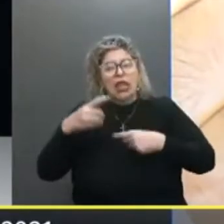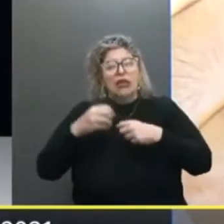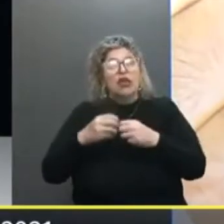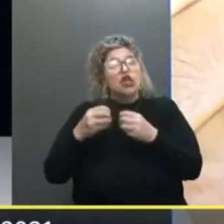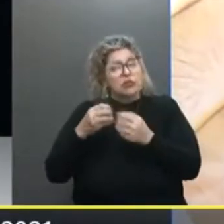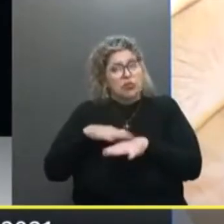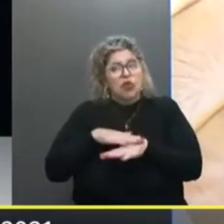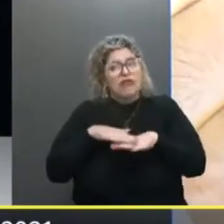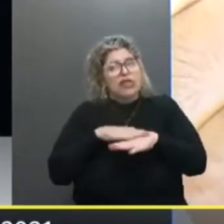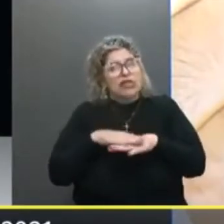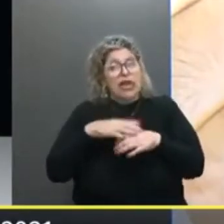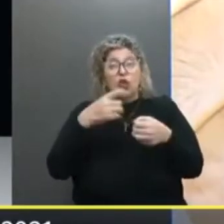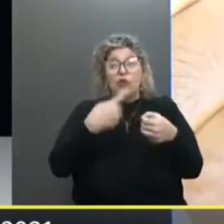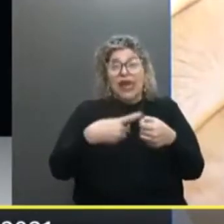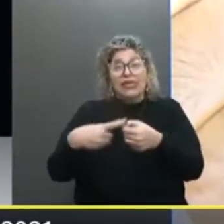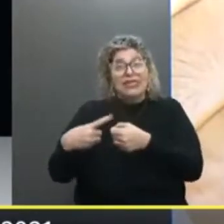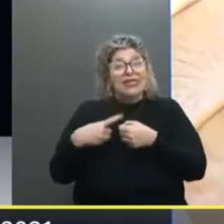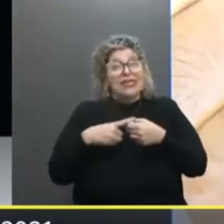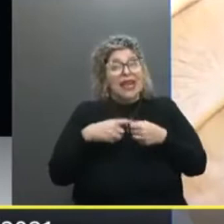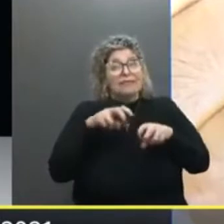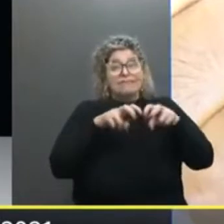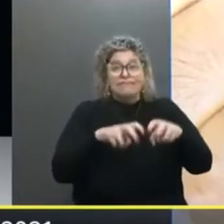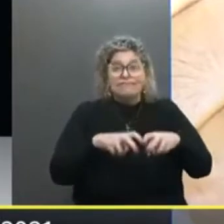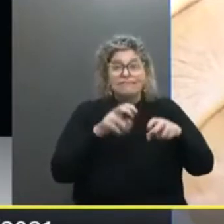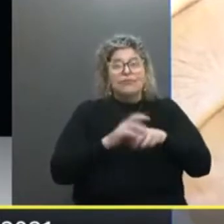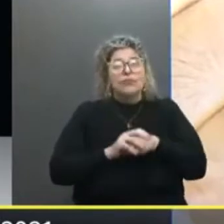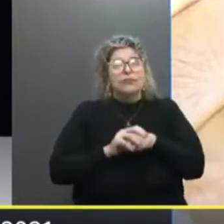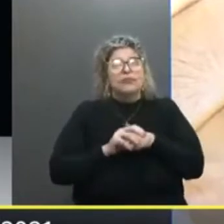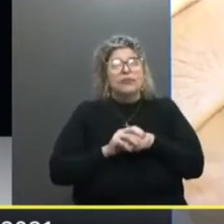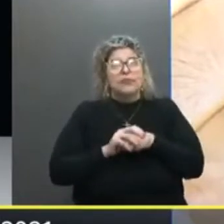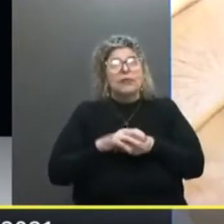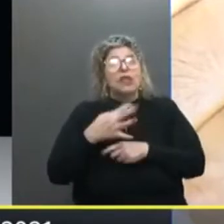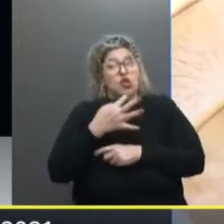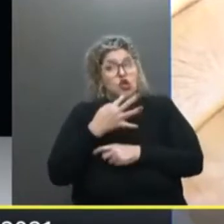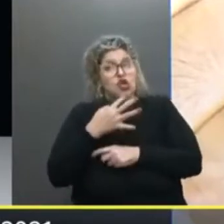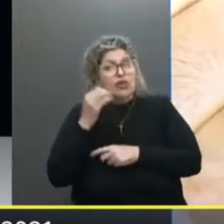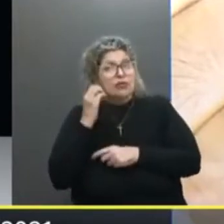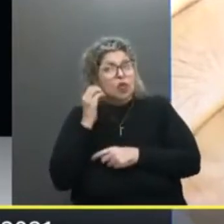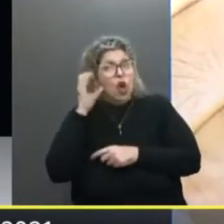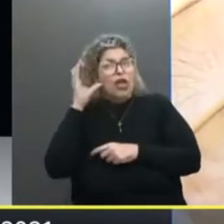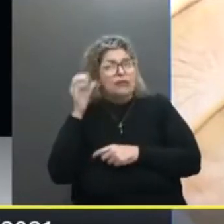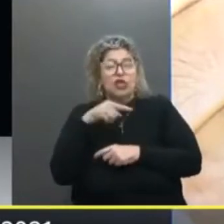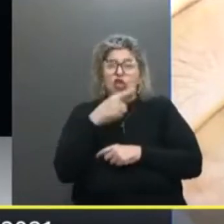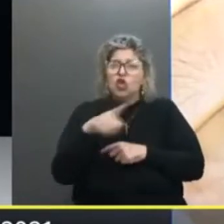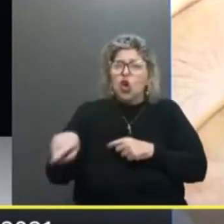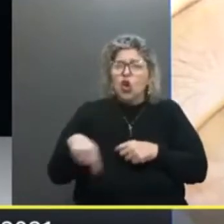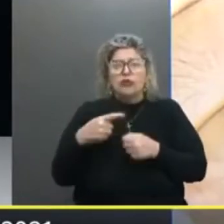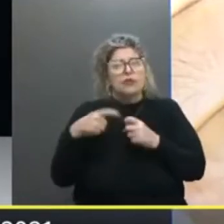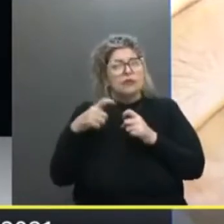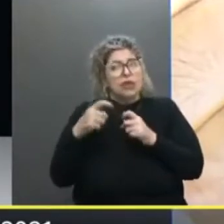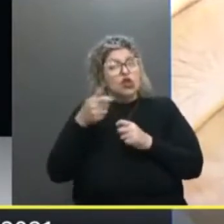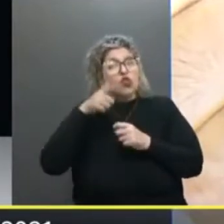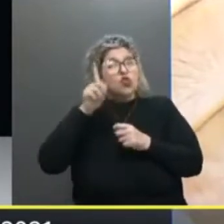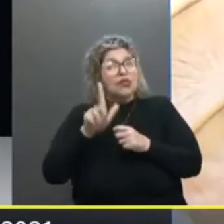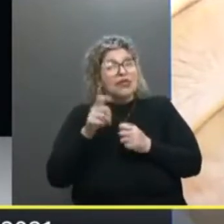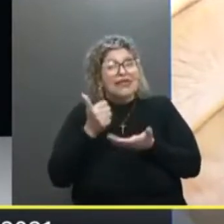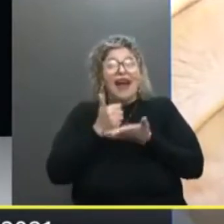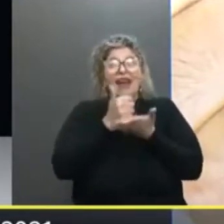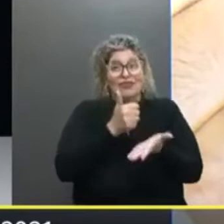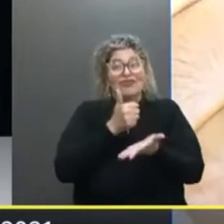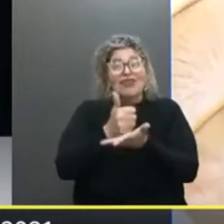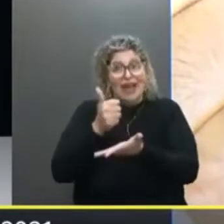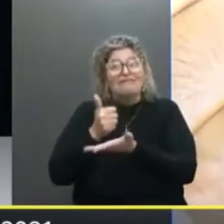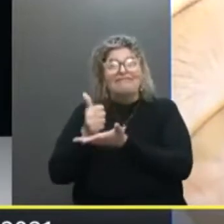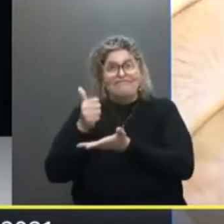Com os colegas Do interior É certo Que pelo esforço E pelo conhecimento De todos esses médicos A gente conseguiu Ajudar